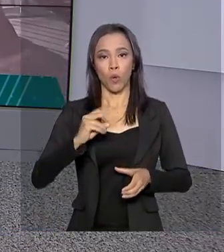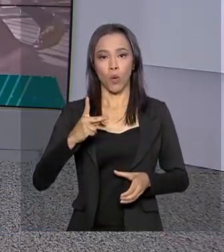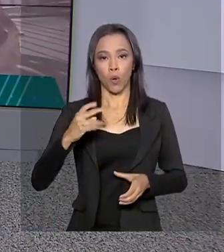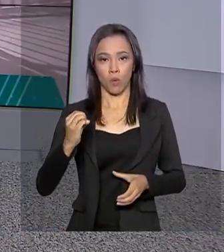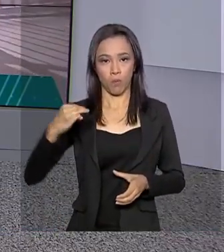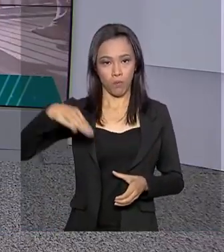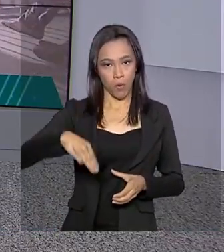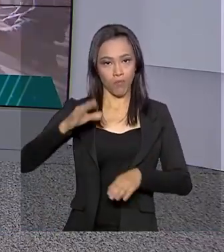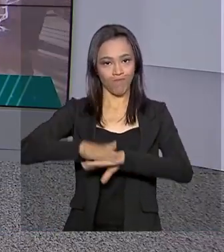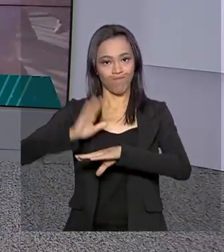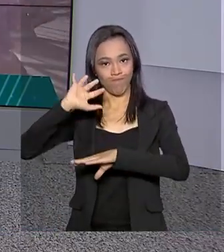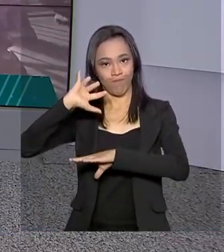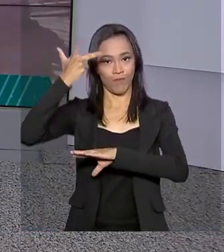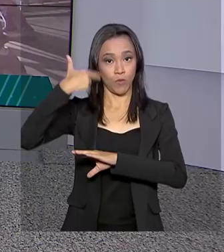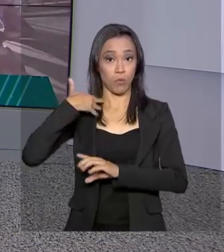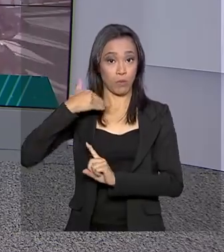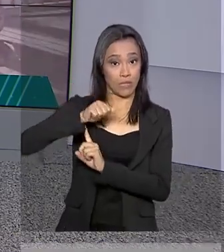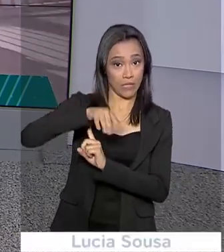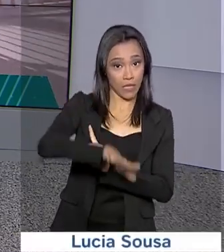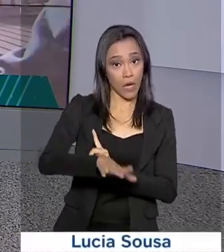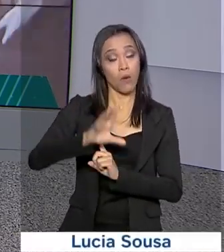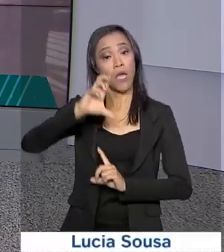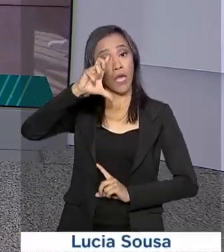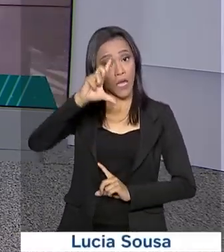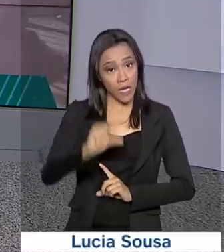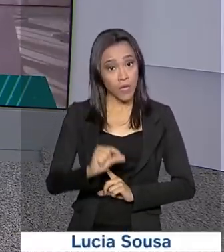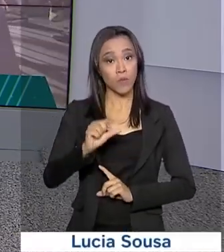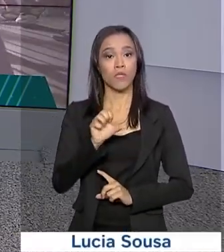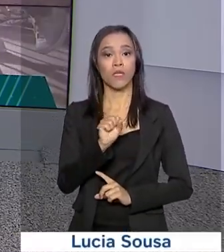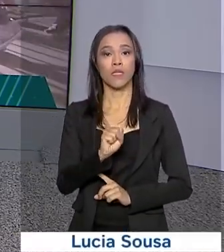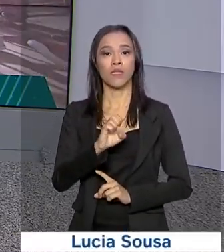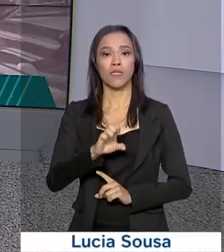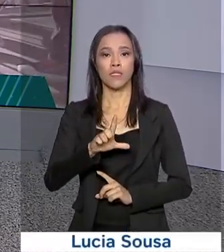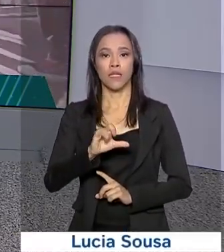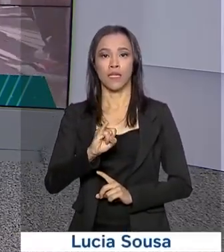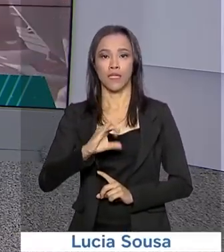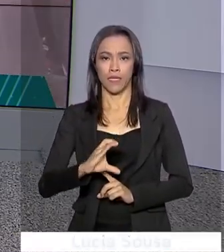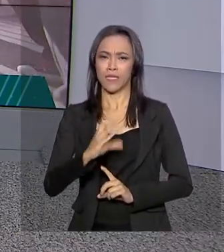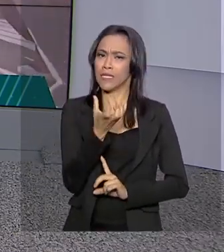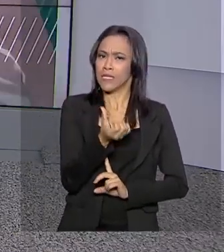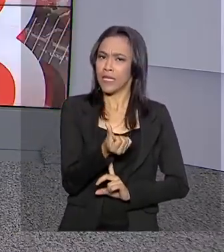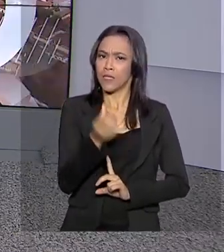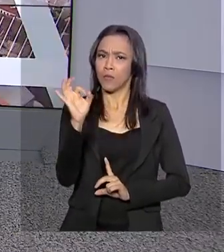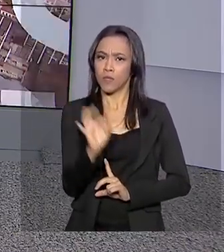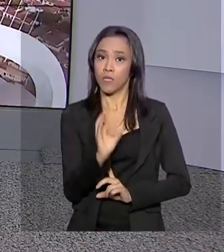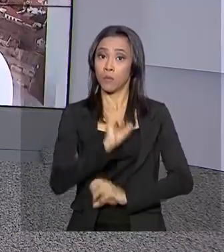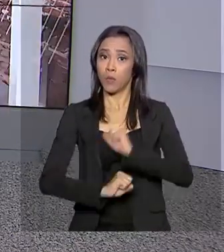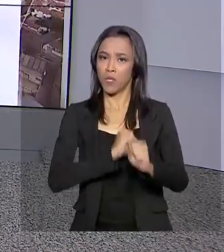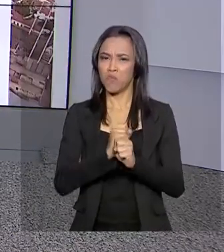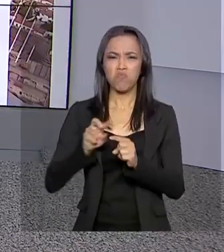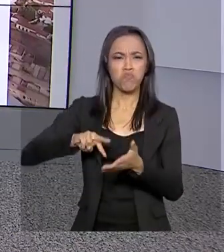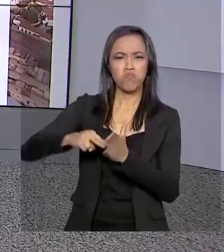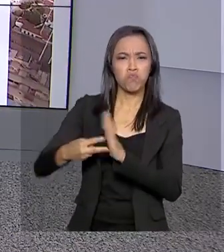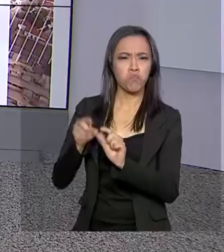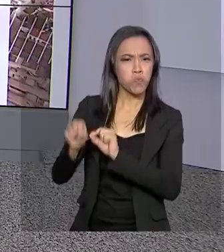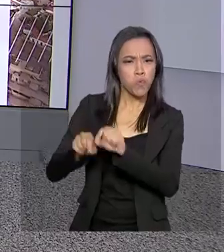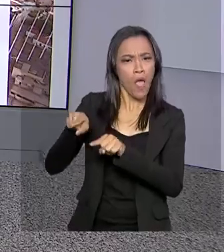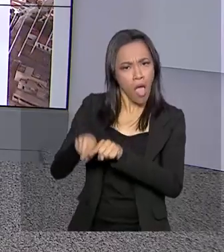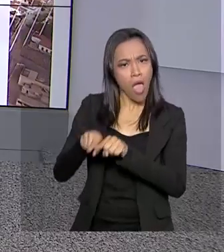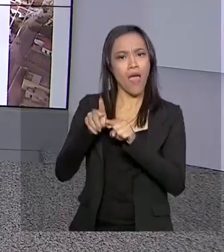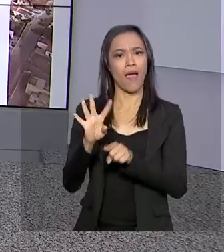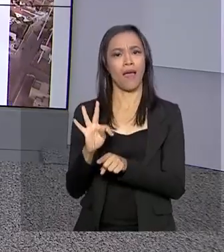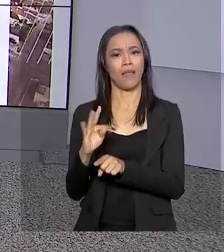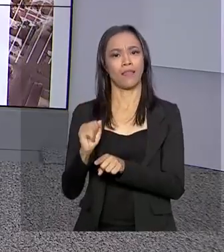Central decidiu por unanimidade reduzir a taxa Selic a 6% ao ano. A Selic é a taxa básica de juros da